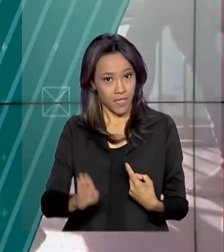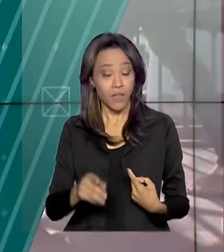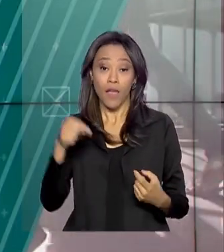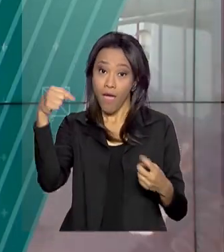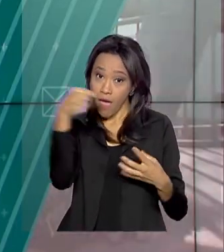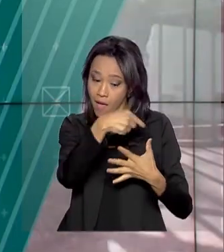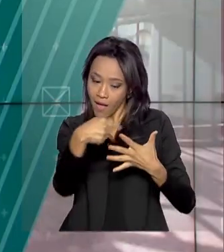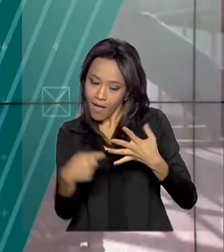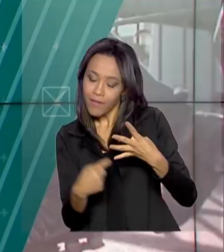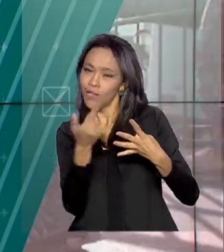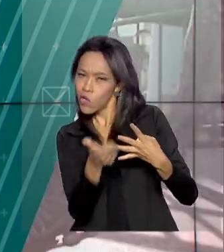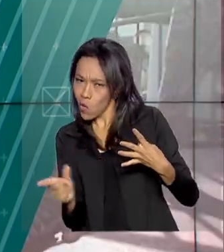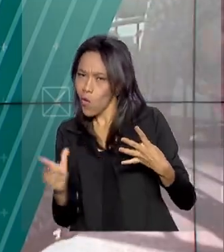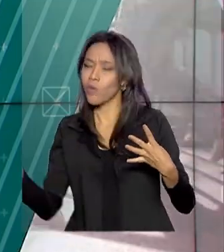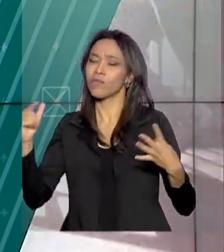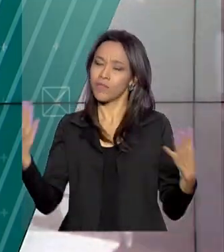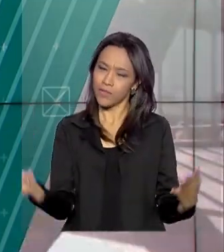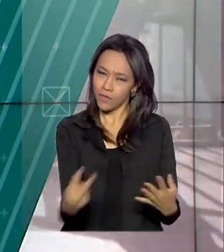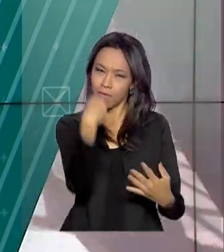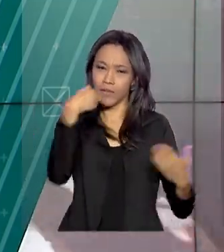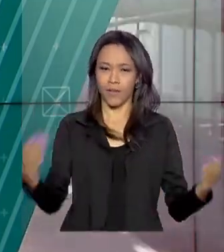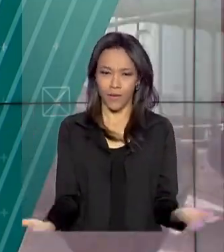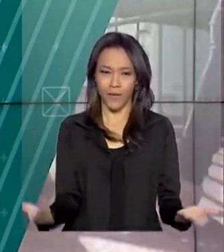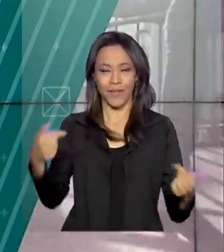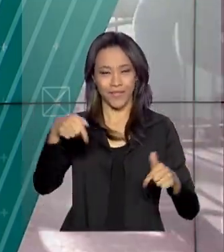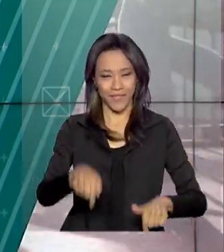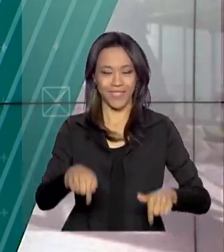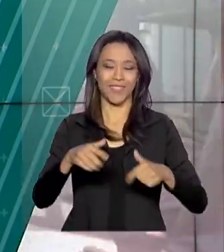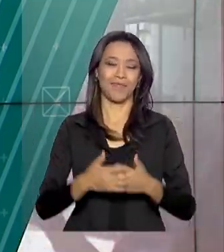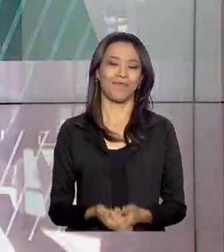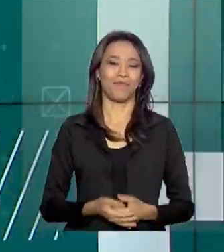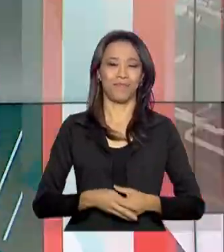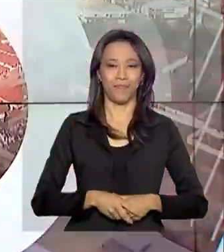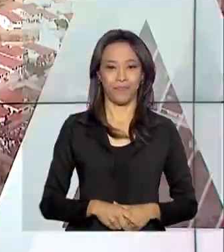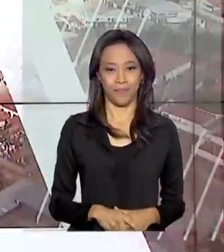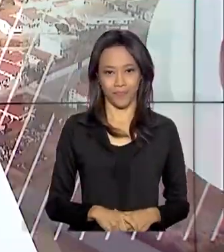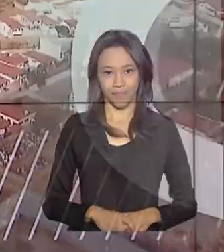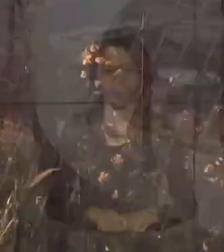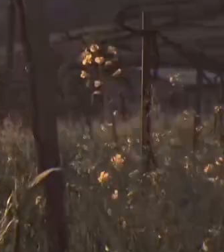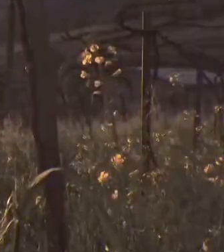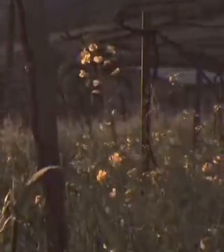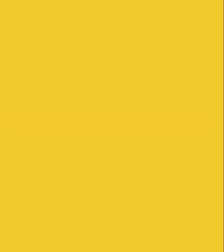outras iniciativas do governo você acompanha a partir de agora, aqui no Brasil em Dia.